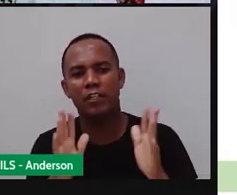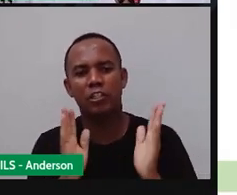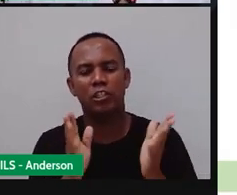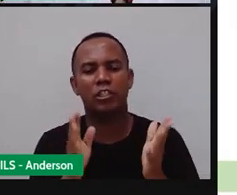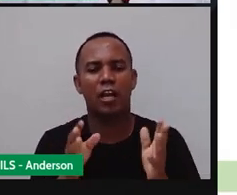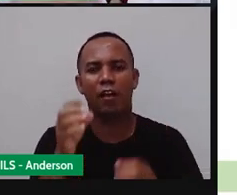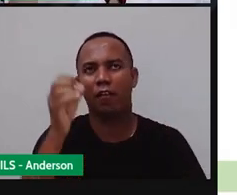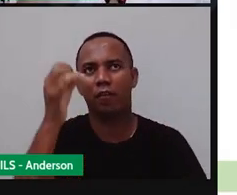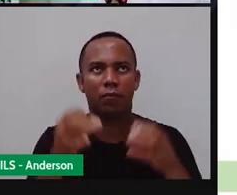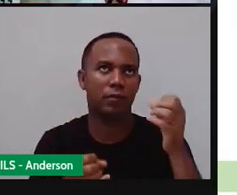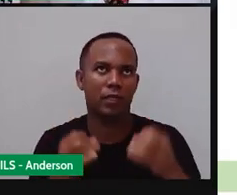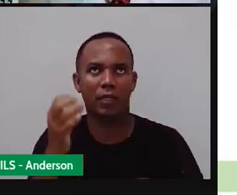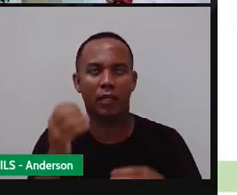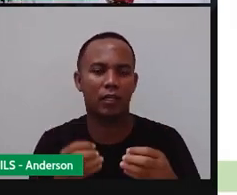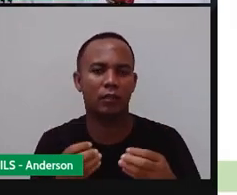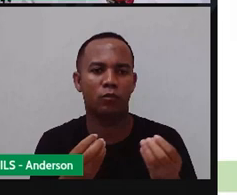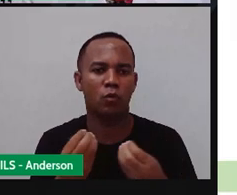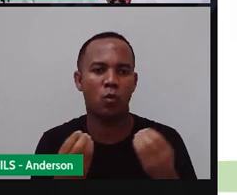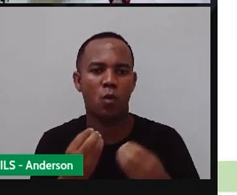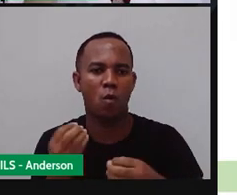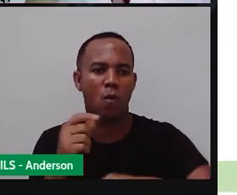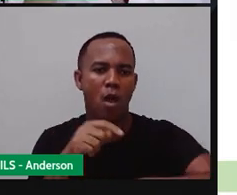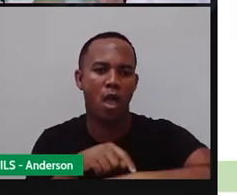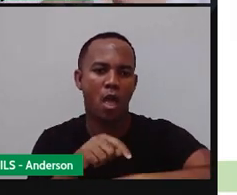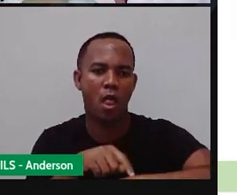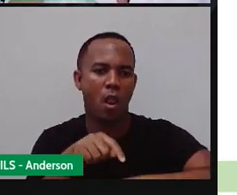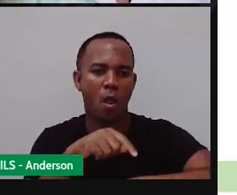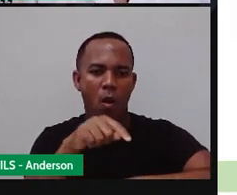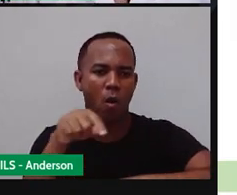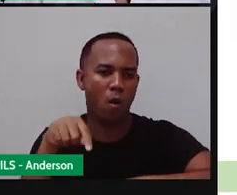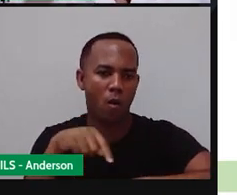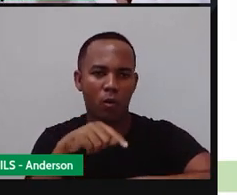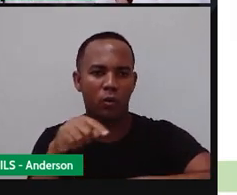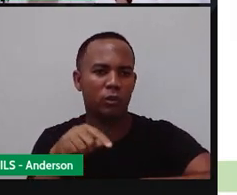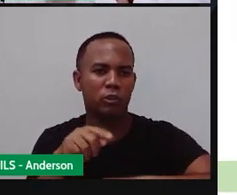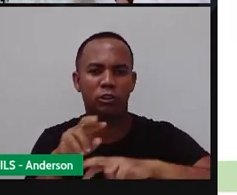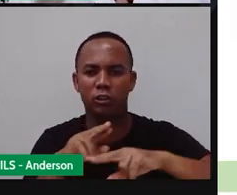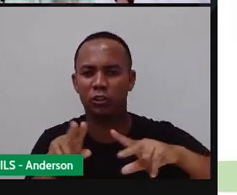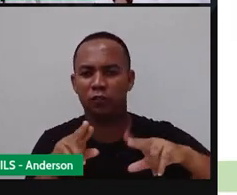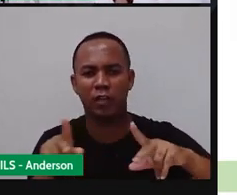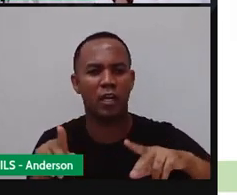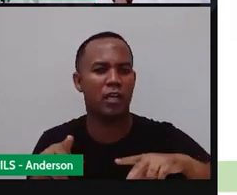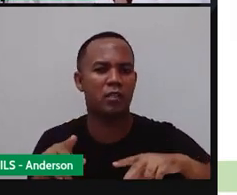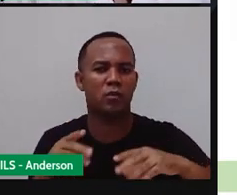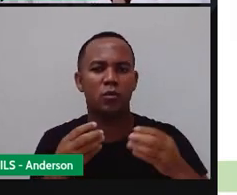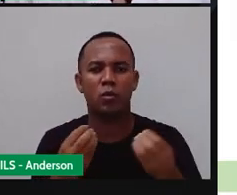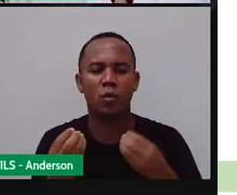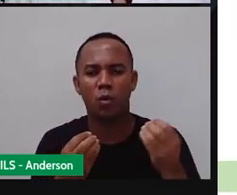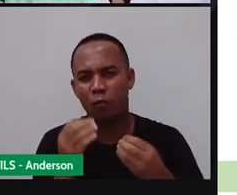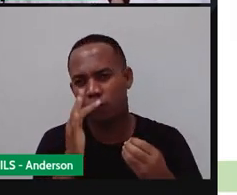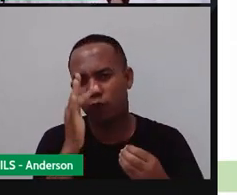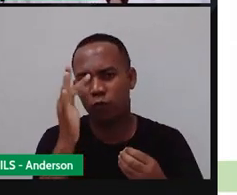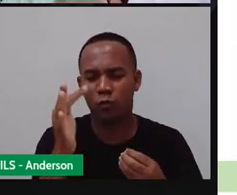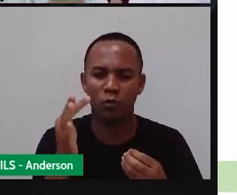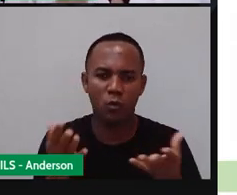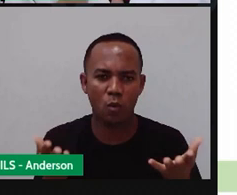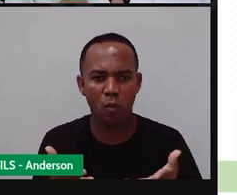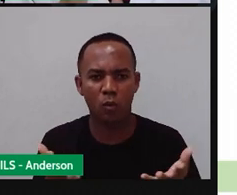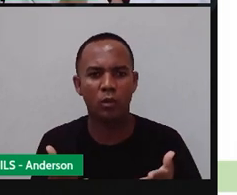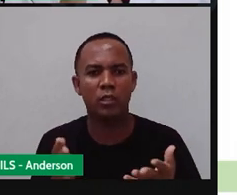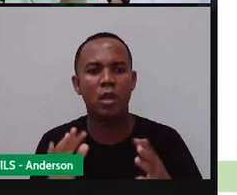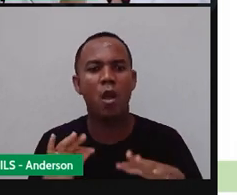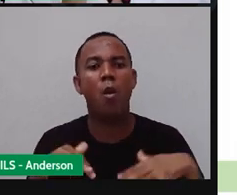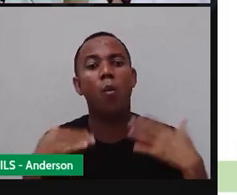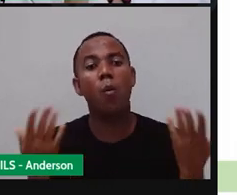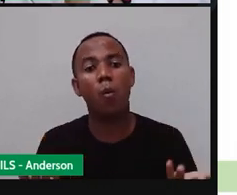calendários, sobre tipos de relógio, sobre várias coisas, sobre presente, passado, futuro. E quais são os